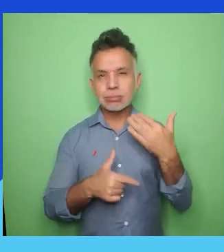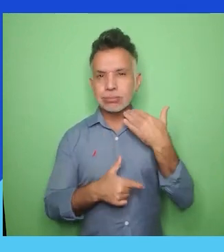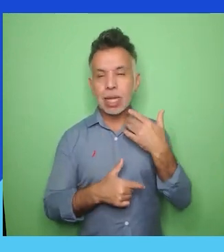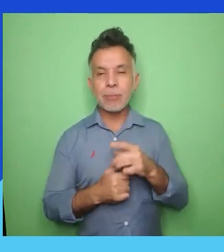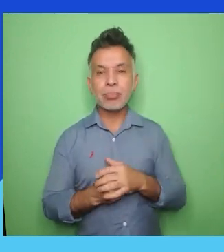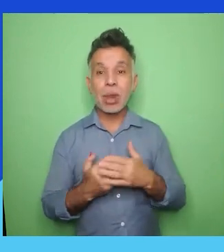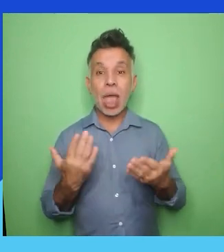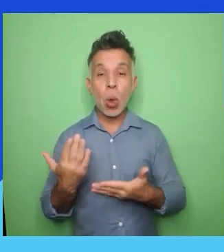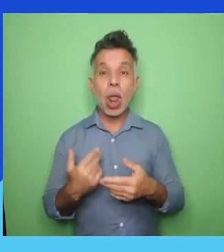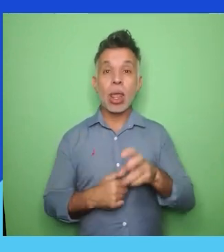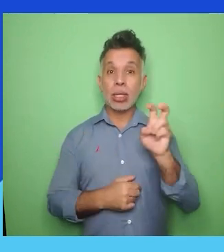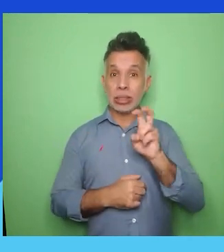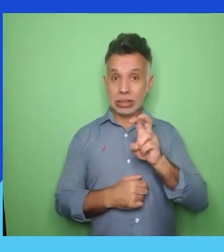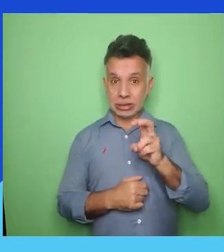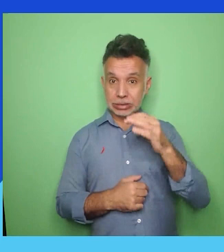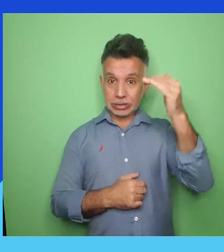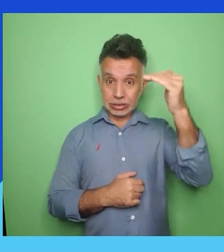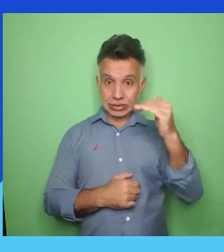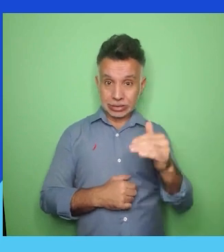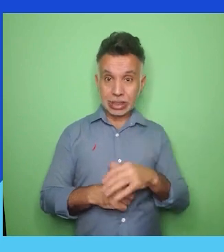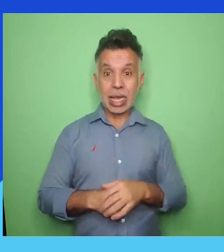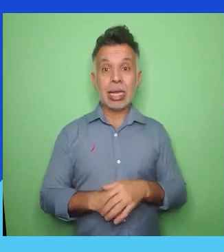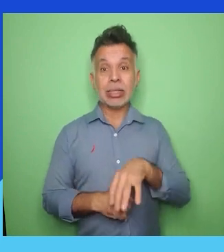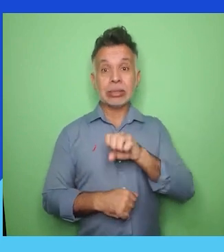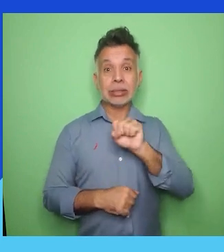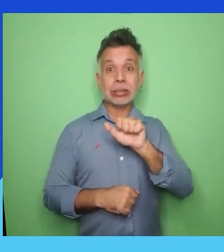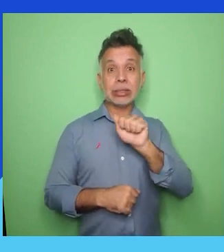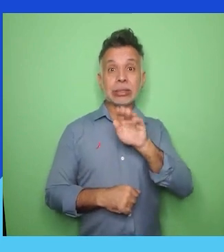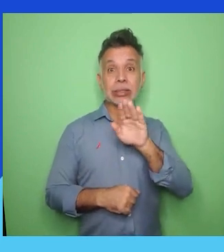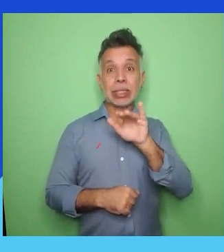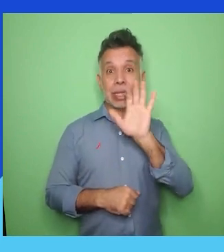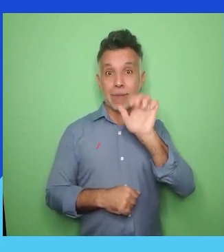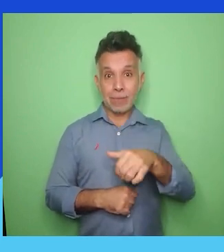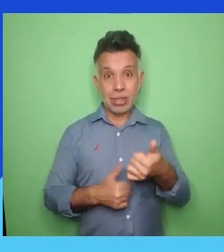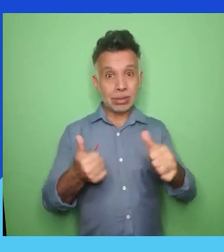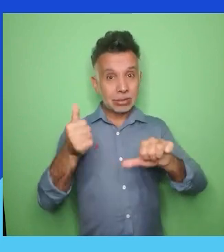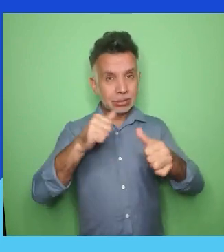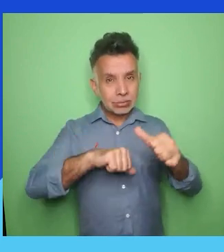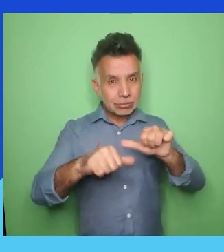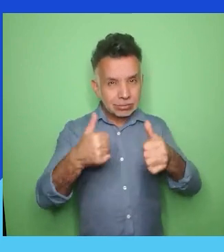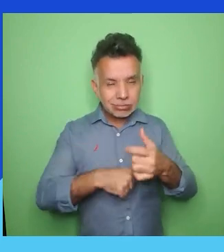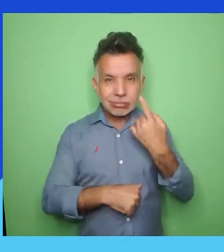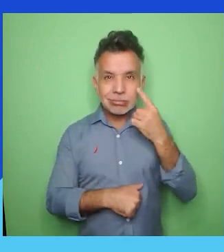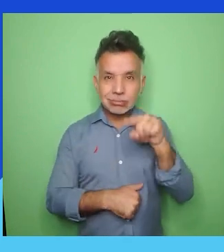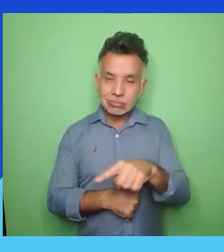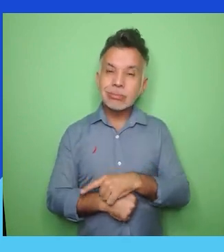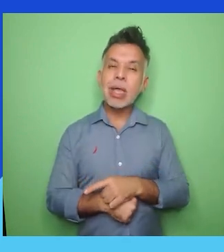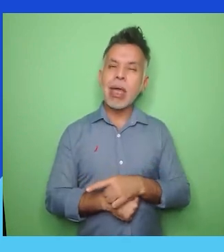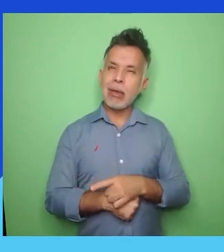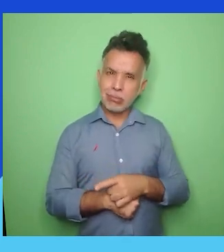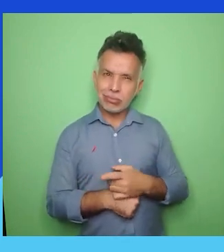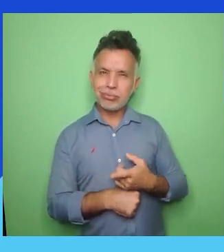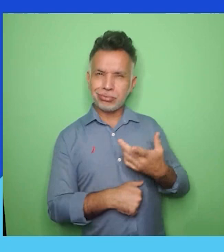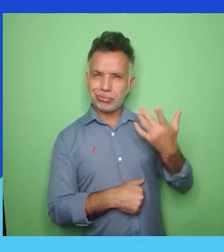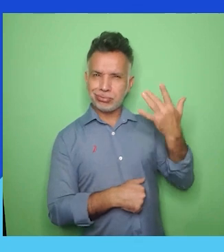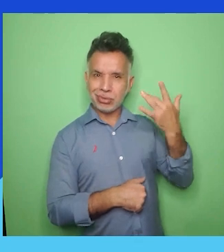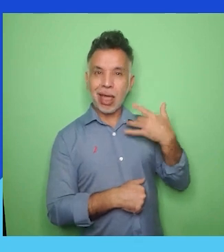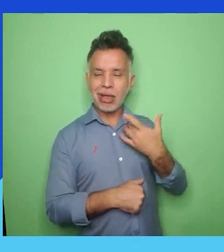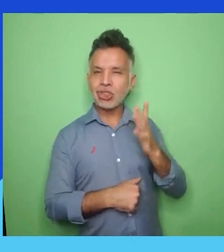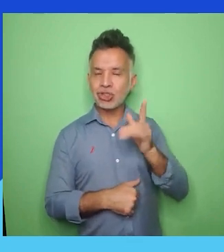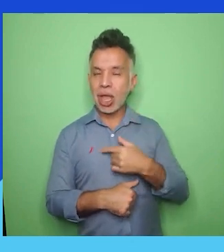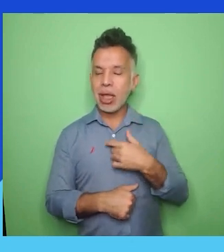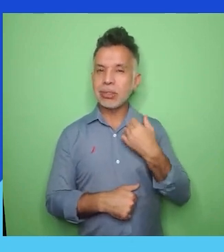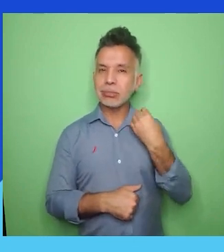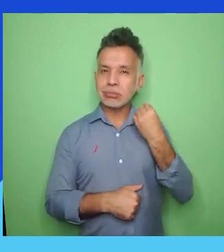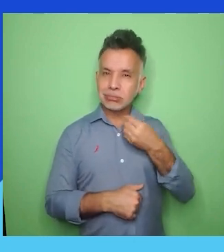Laboratório Sabin. Mais uma vez, uma veterana no nosso ranking Laboratório Sabin. Sendo aí consagrado pelo GPTW